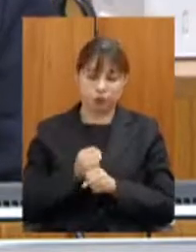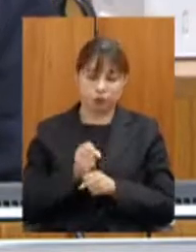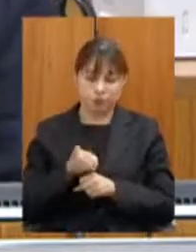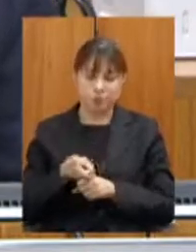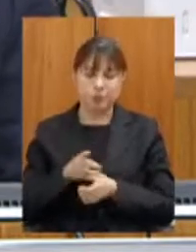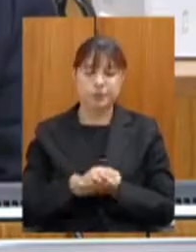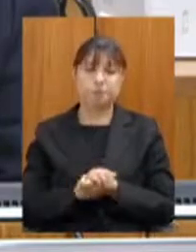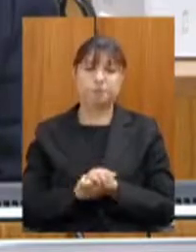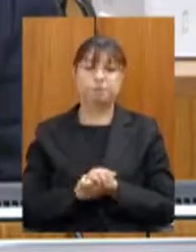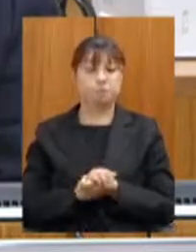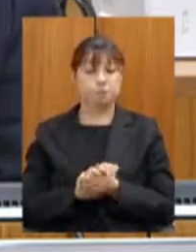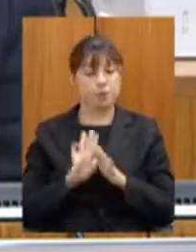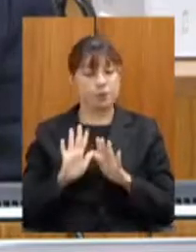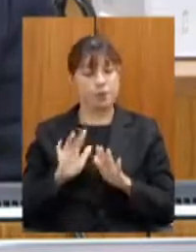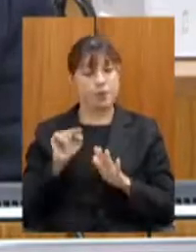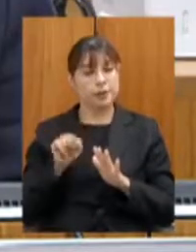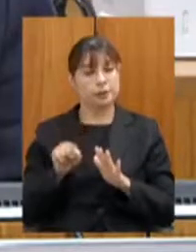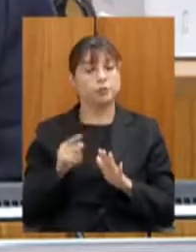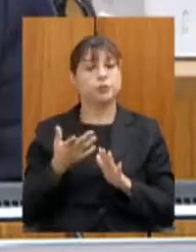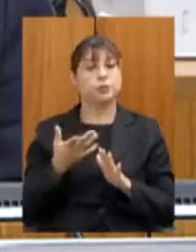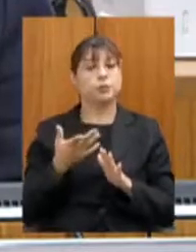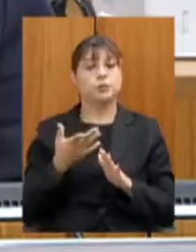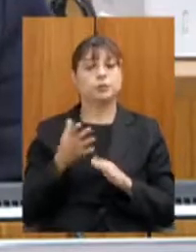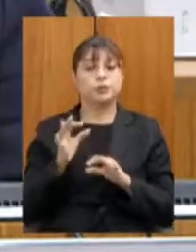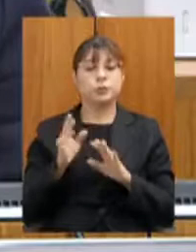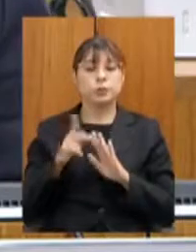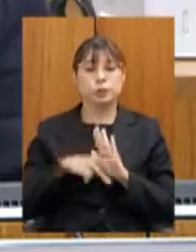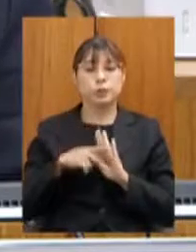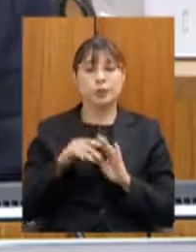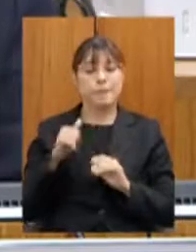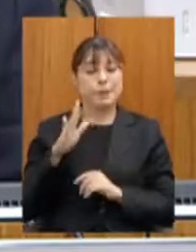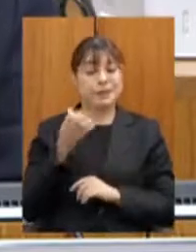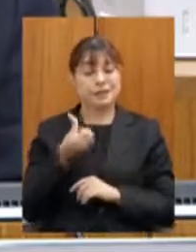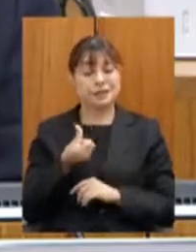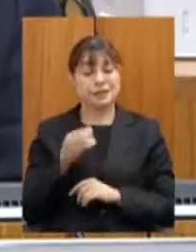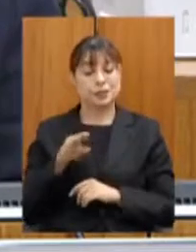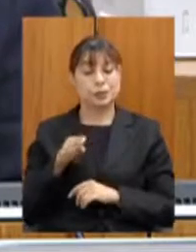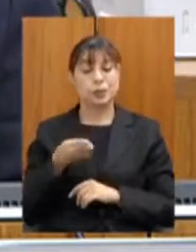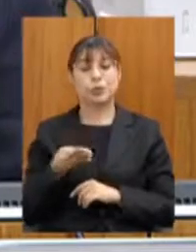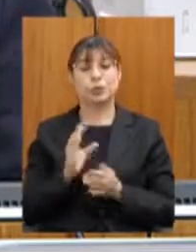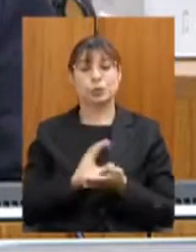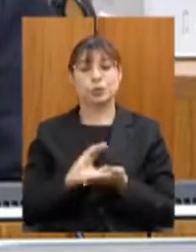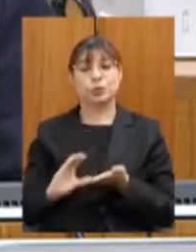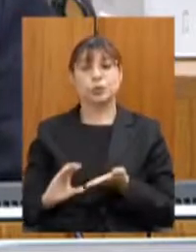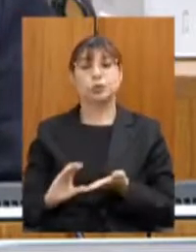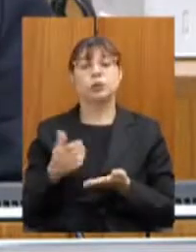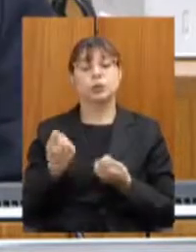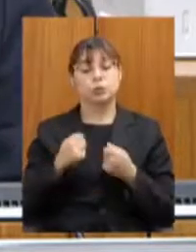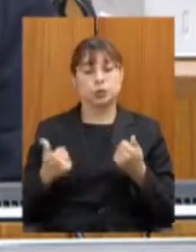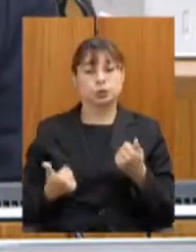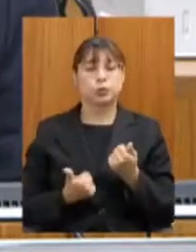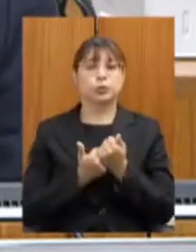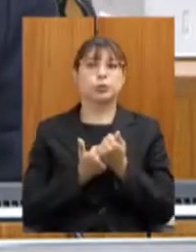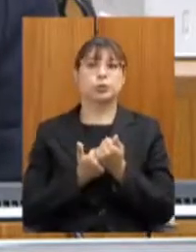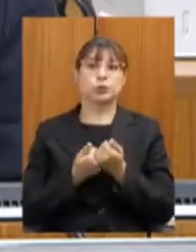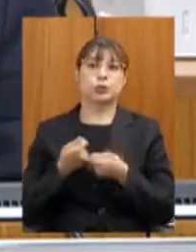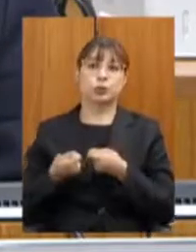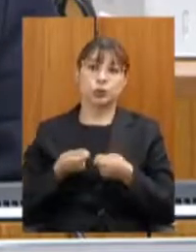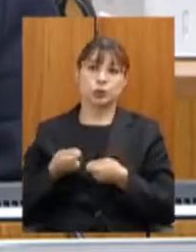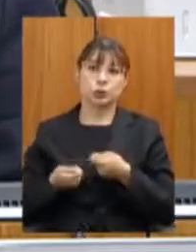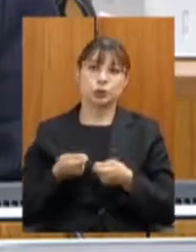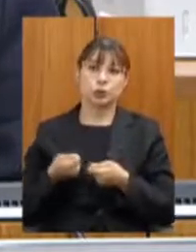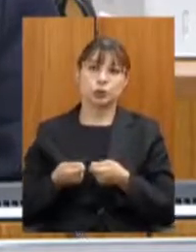esse é um projeto que envolve mais de 6 bilhões em investimento, e ele dependerá de um aporte de recursos sendo negociado